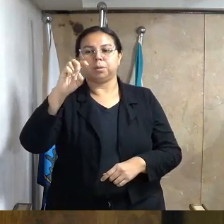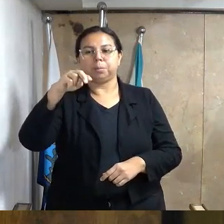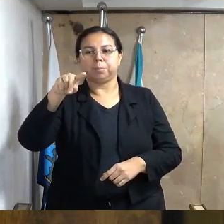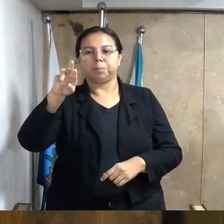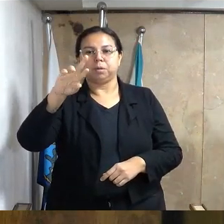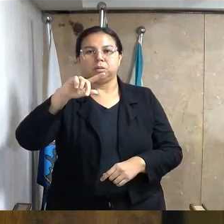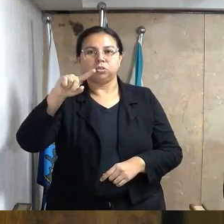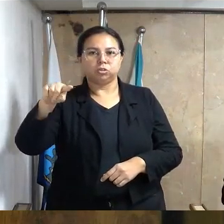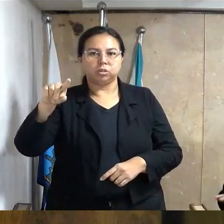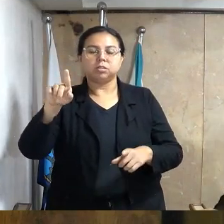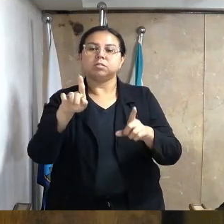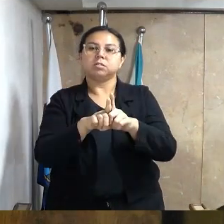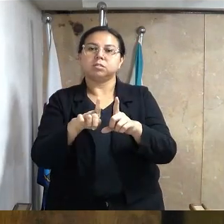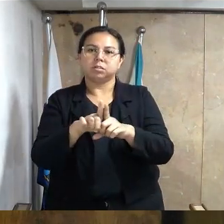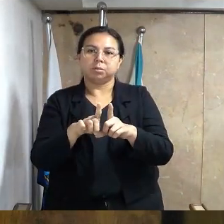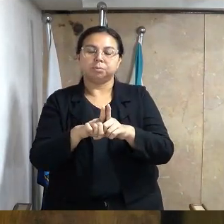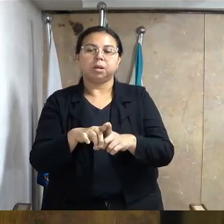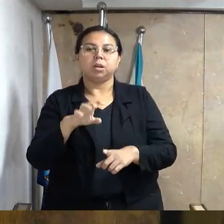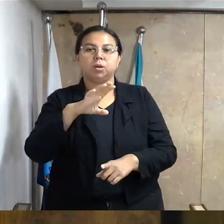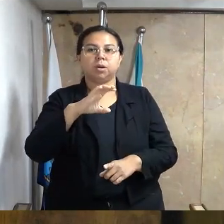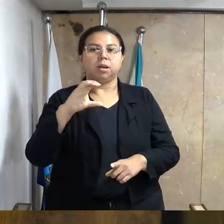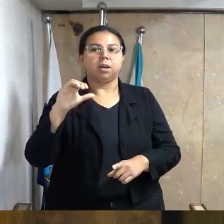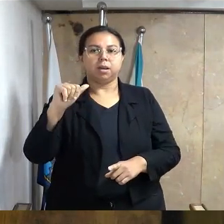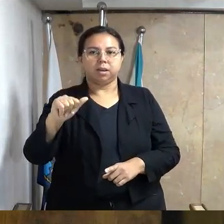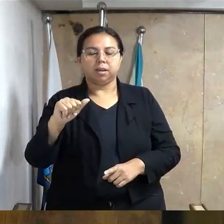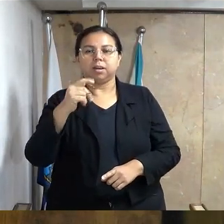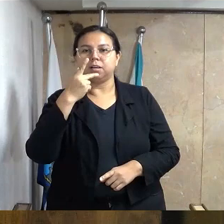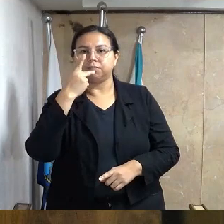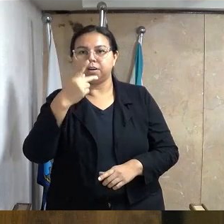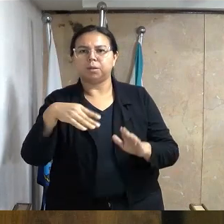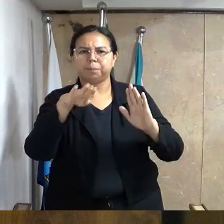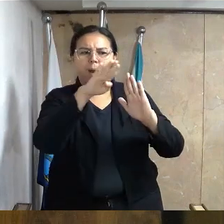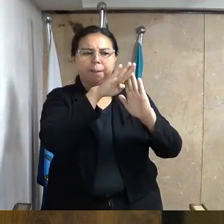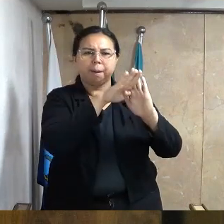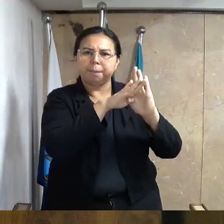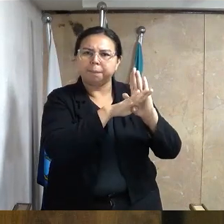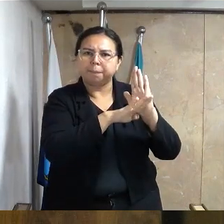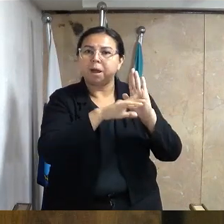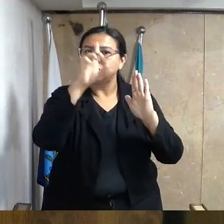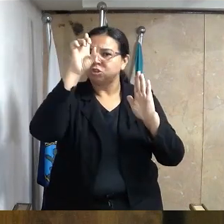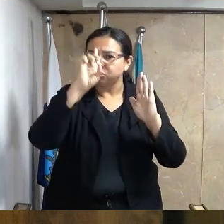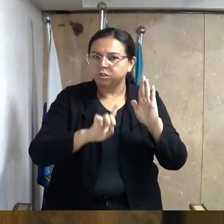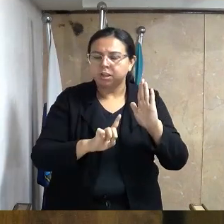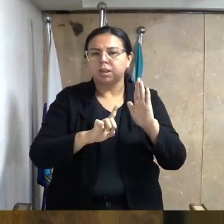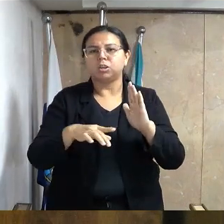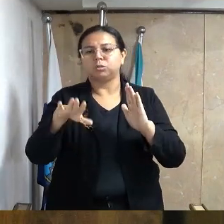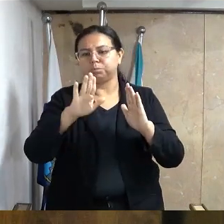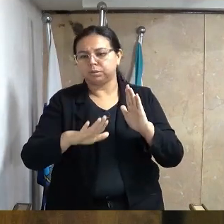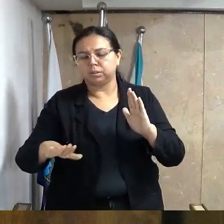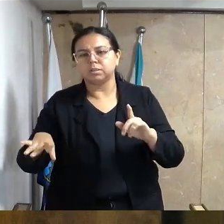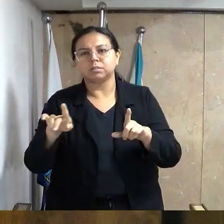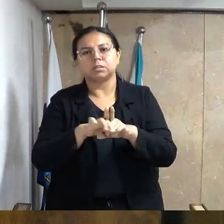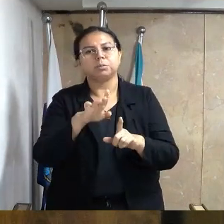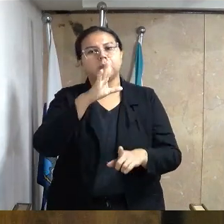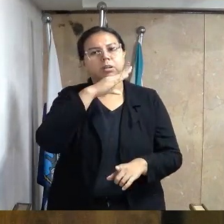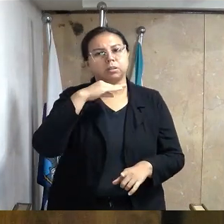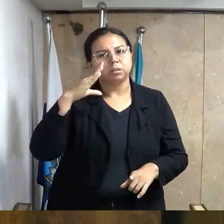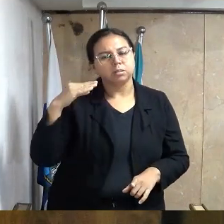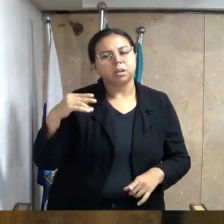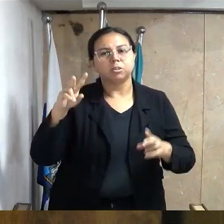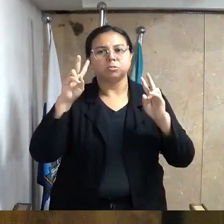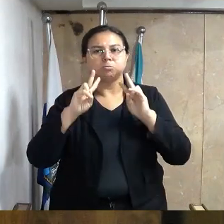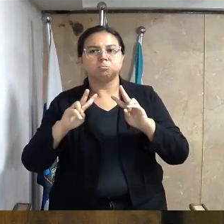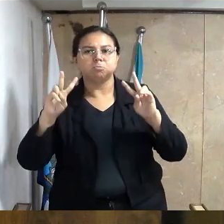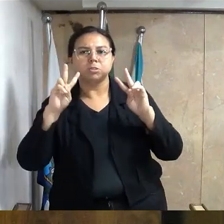Estatuto da Criança e Adolescente, estabelece uma série de direitos e garantia para as crianças e adolescentes, visando